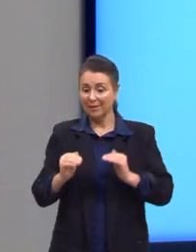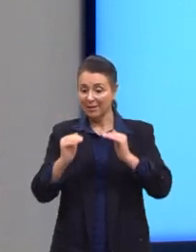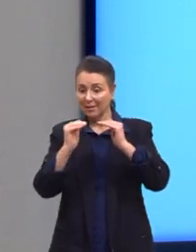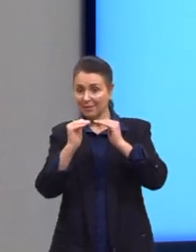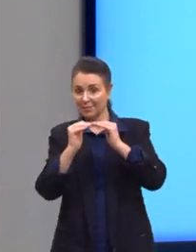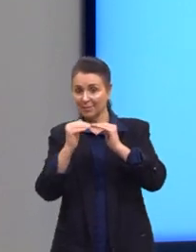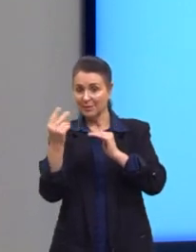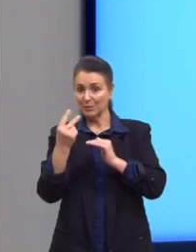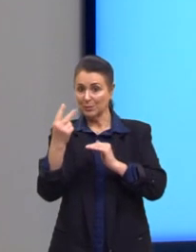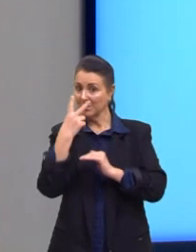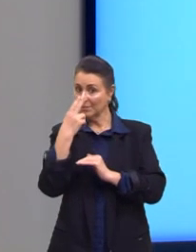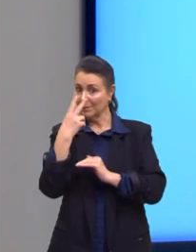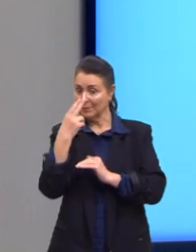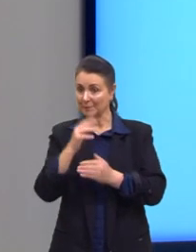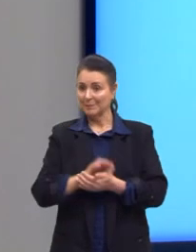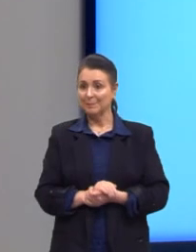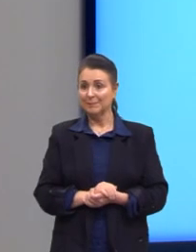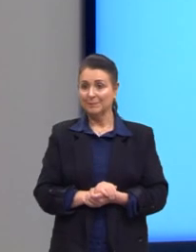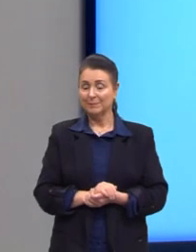nós teríamos.